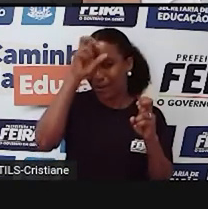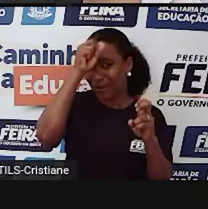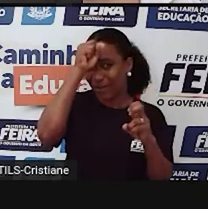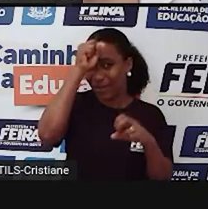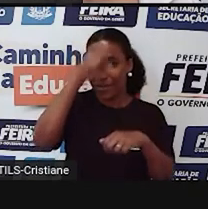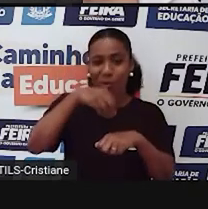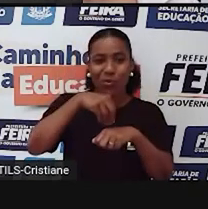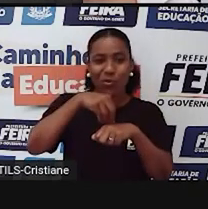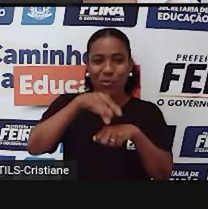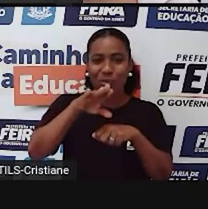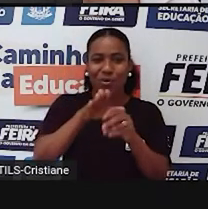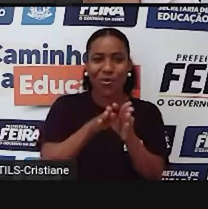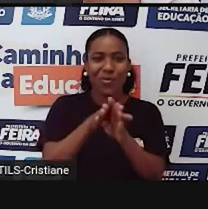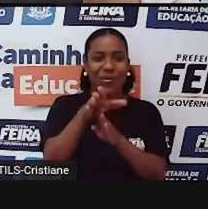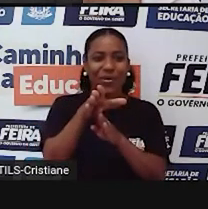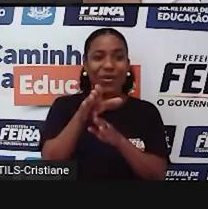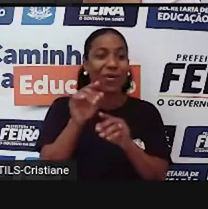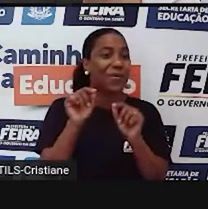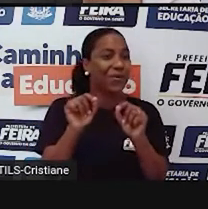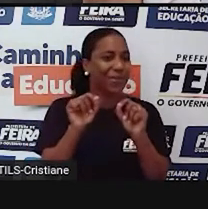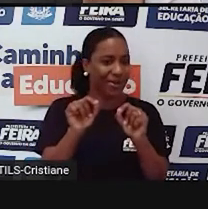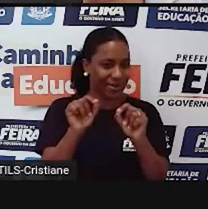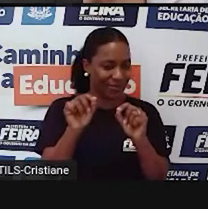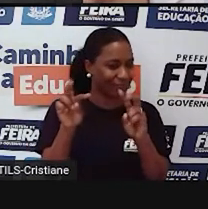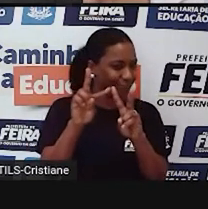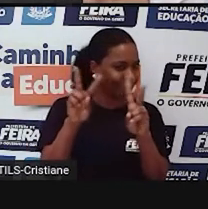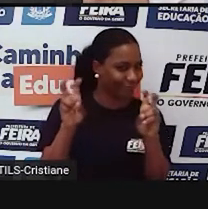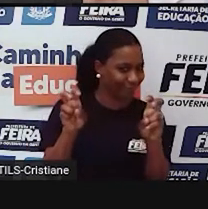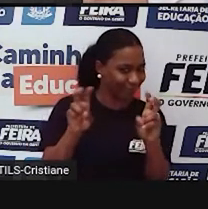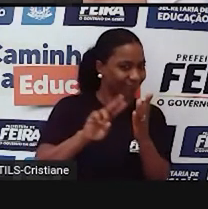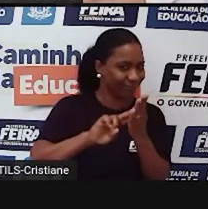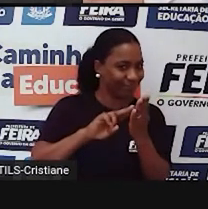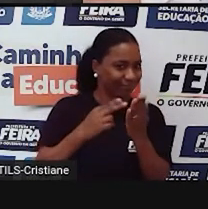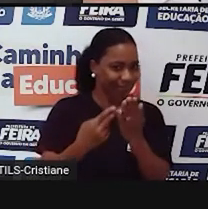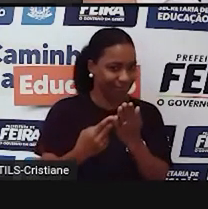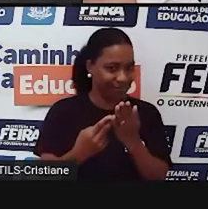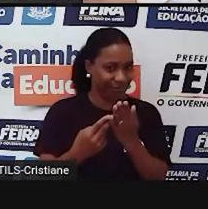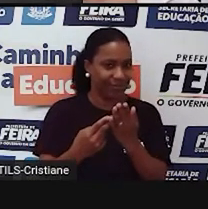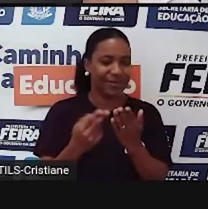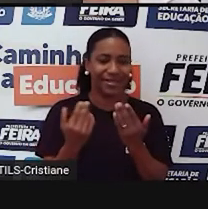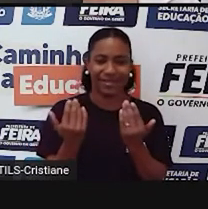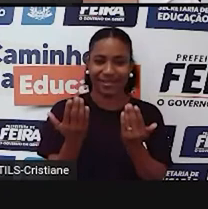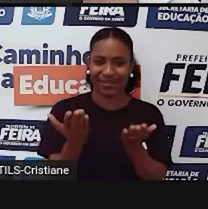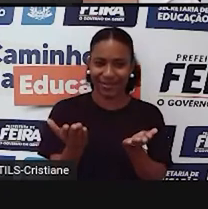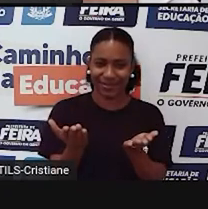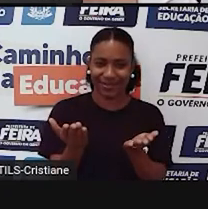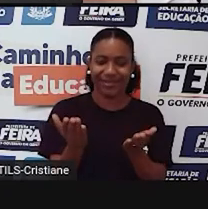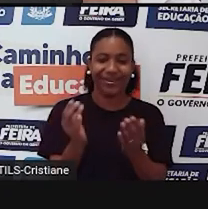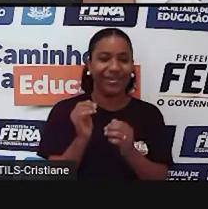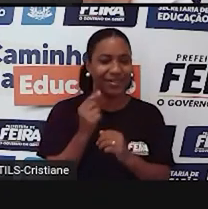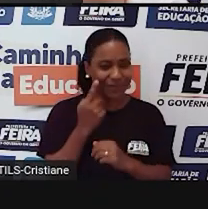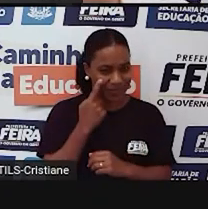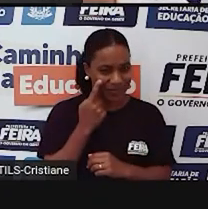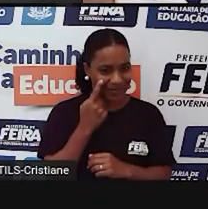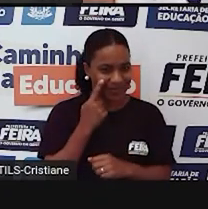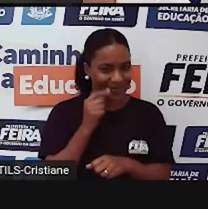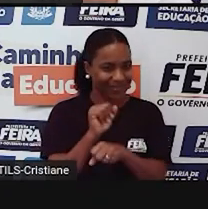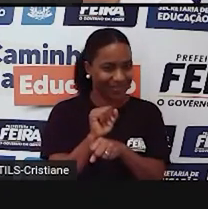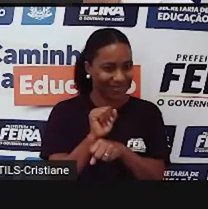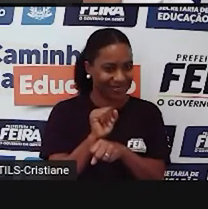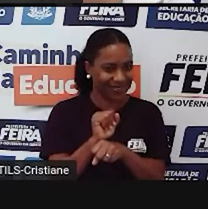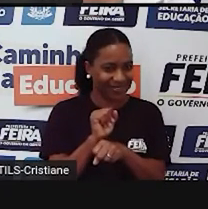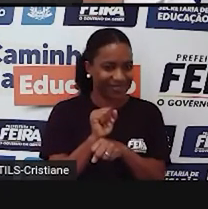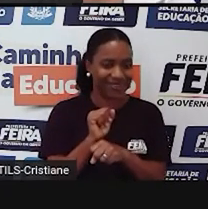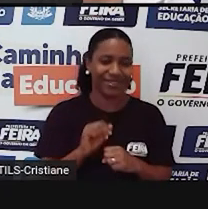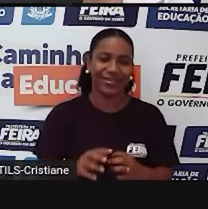esses provérbios nos transmitam. Ok? Just a mão de três. Só um minutinho, por favor.